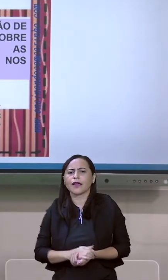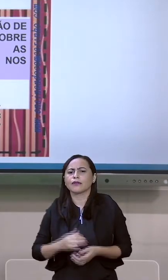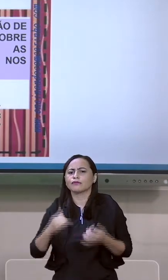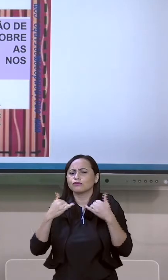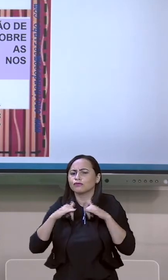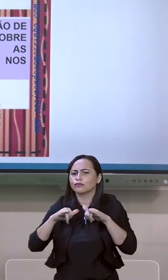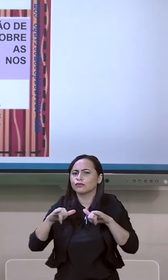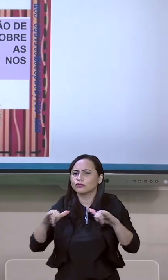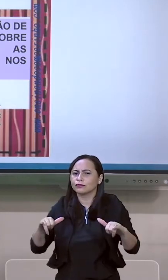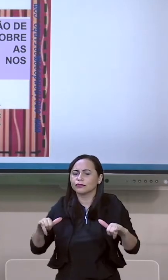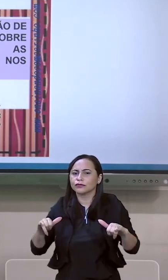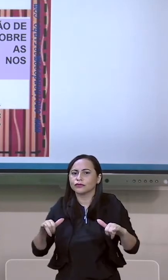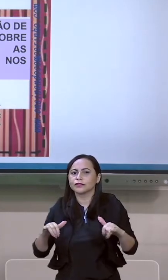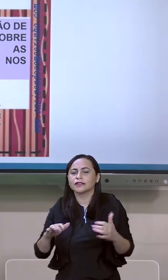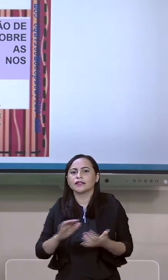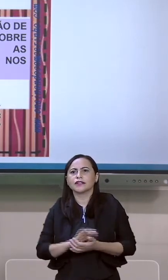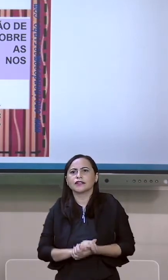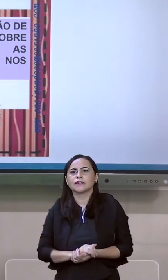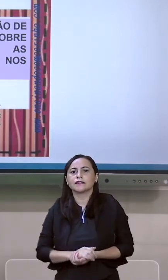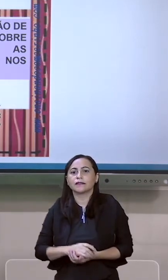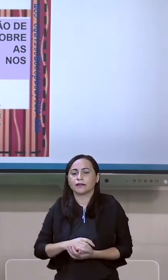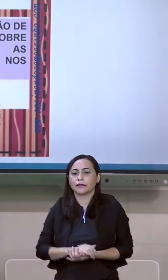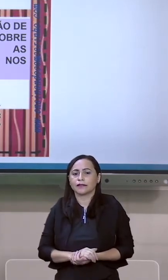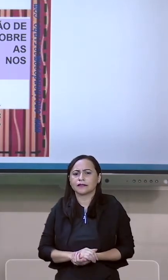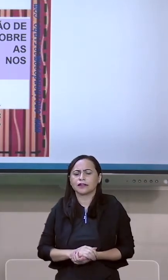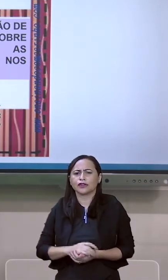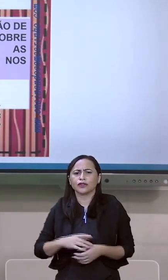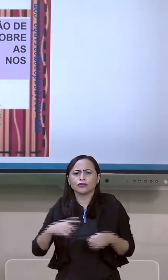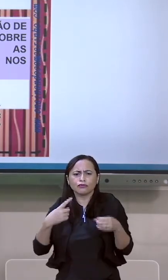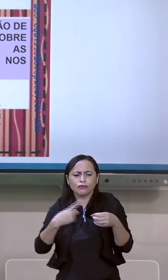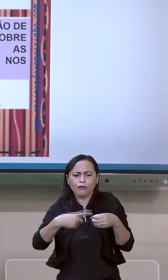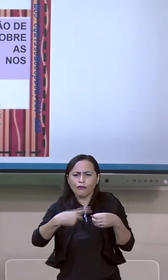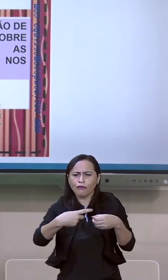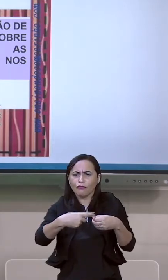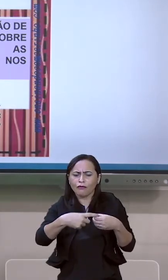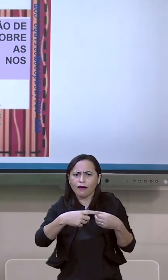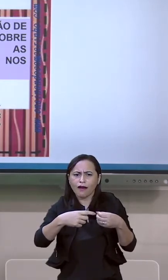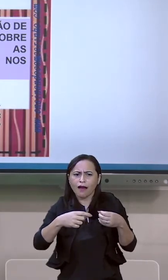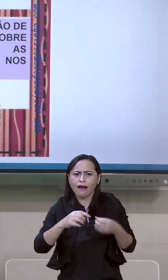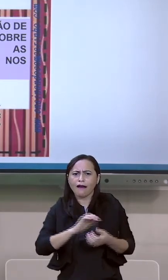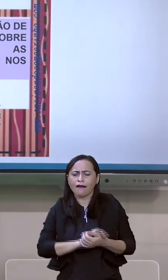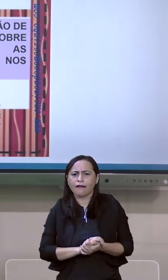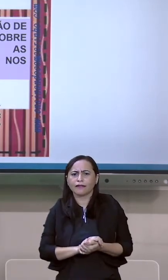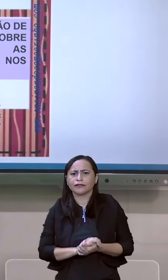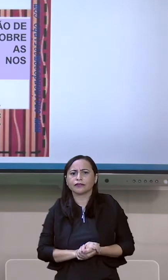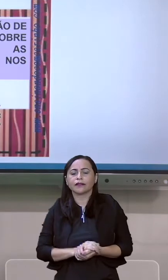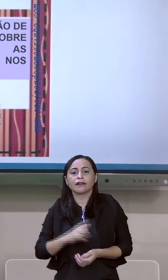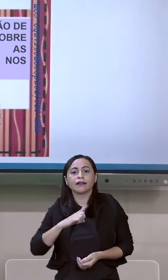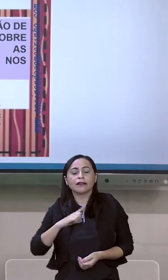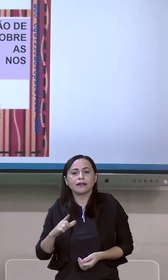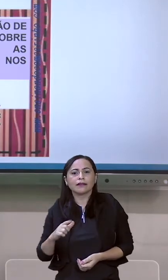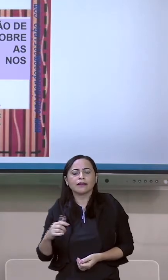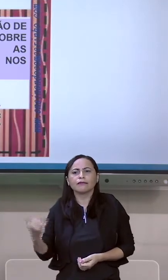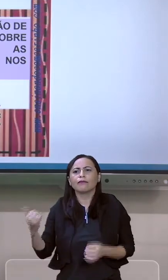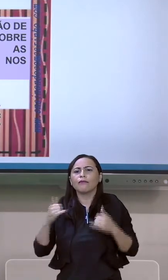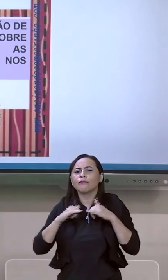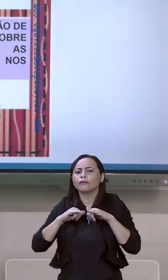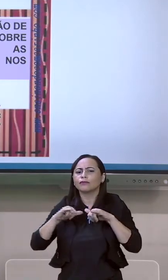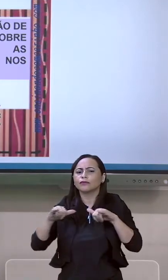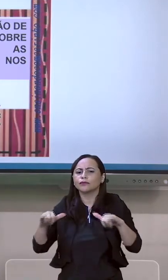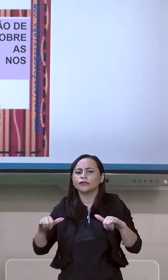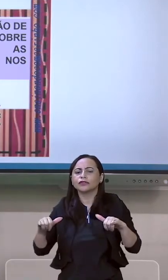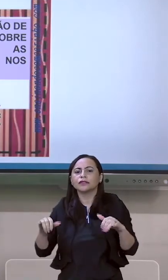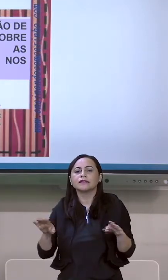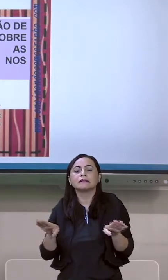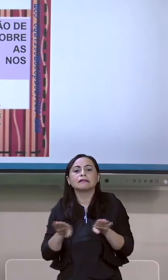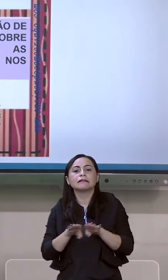a notícia de todo o nosso estado, o que acontece aqui em Minas Gerais, e temos a notícia, igual, né, nós